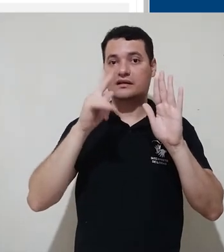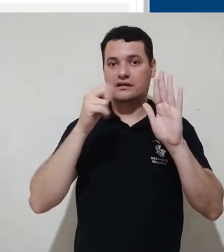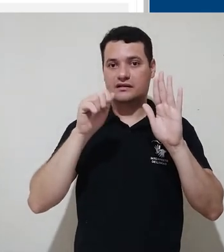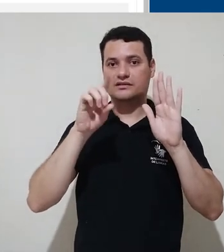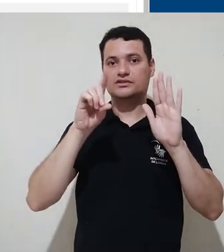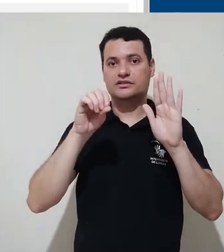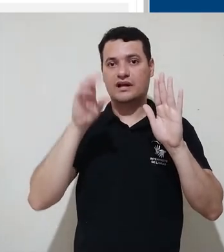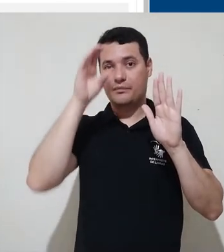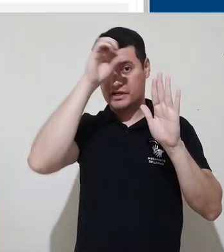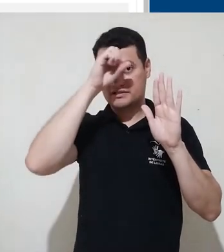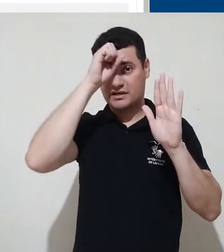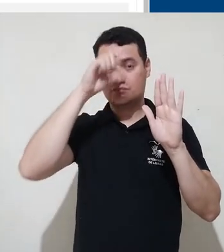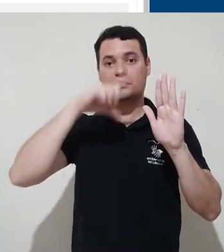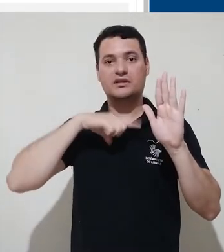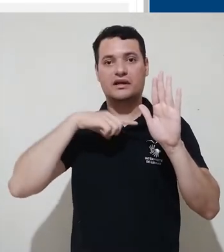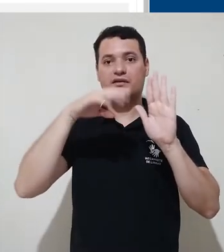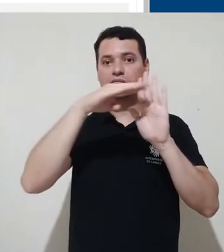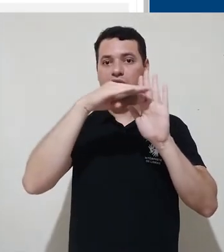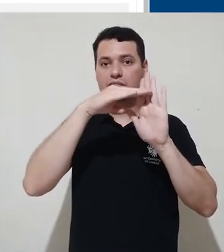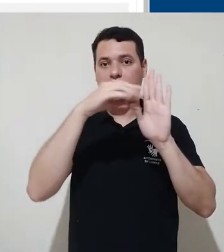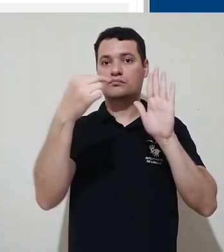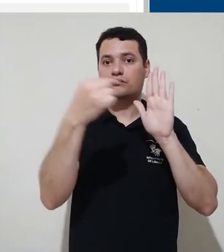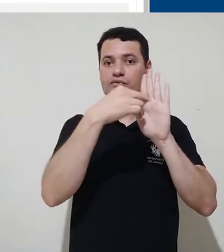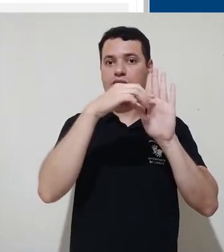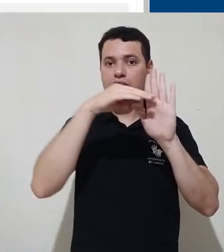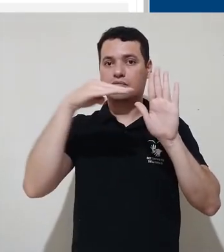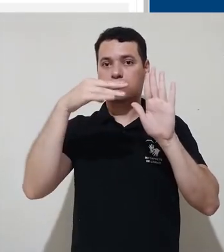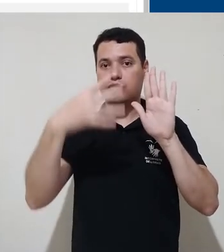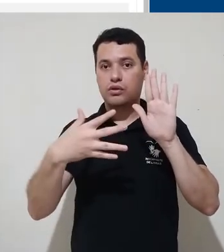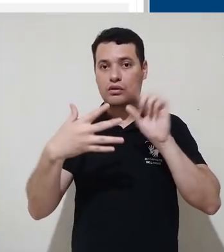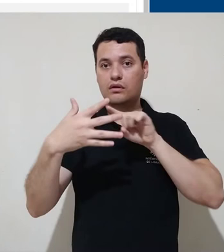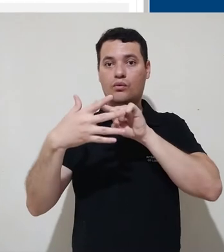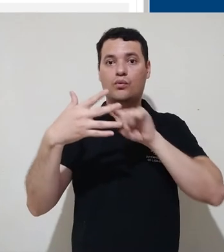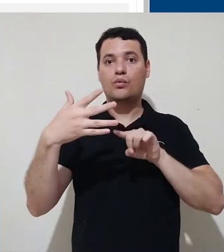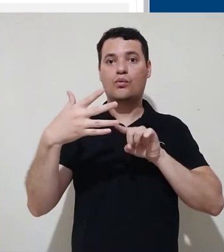aprendizado, eu possuo uma listagem de cursos.